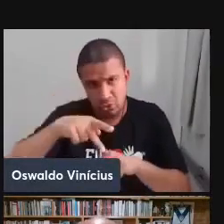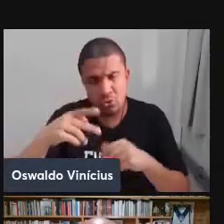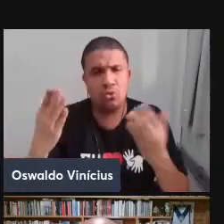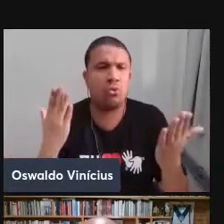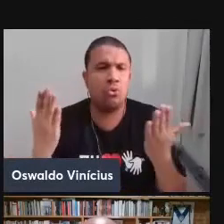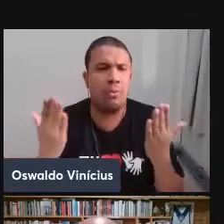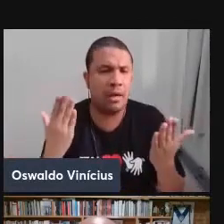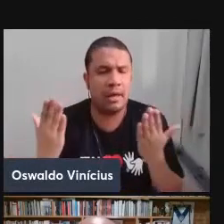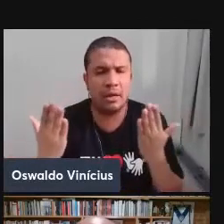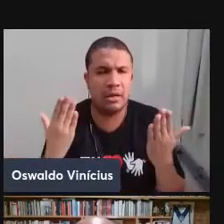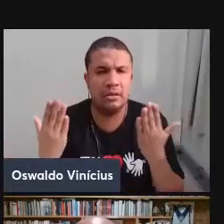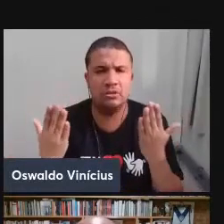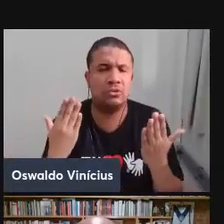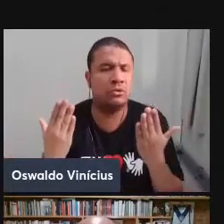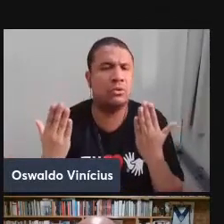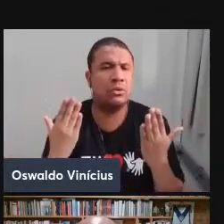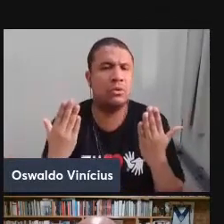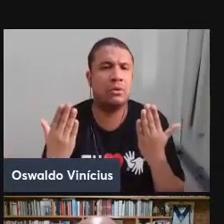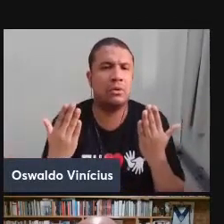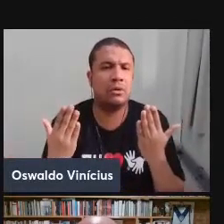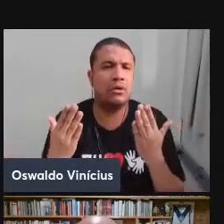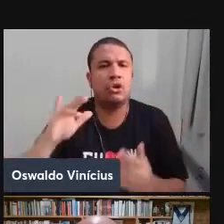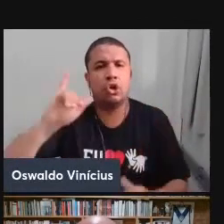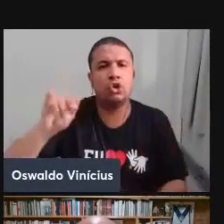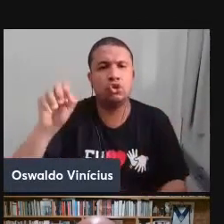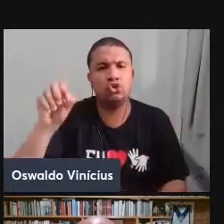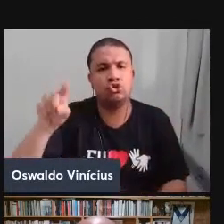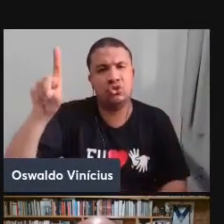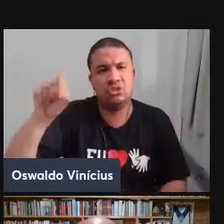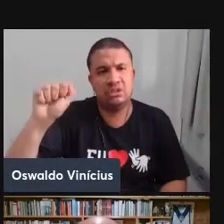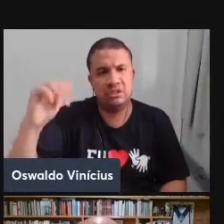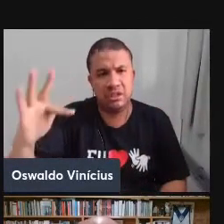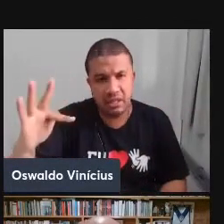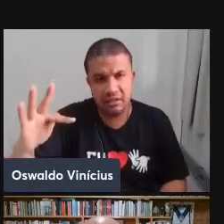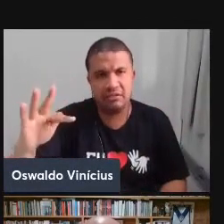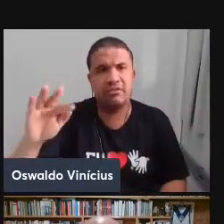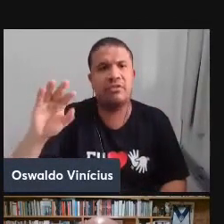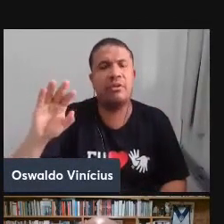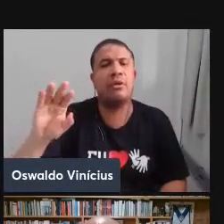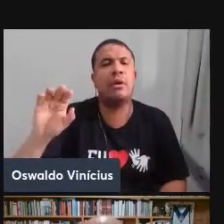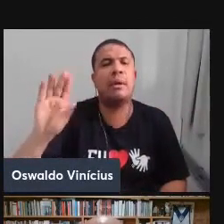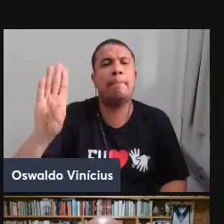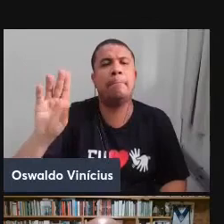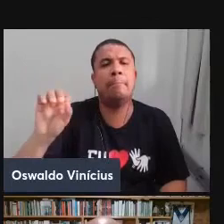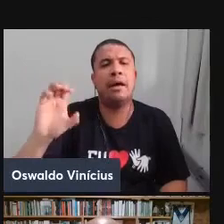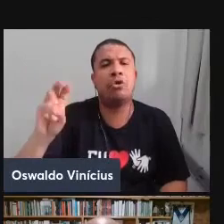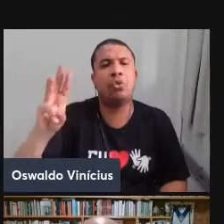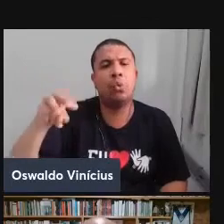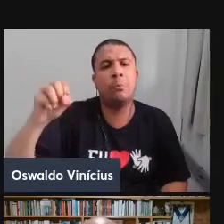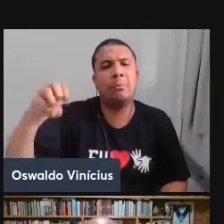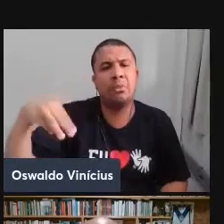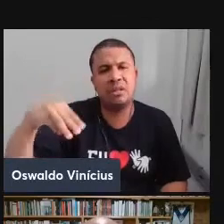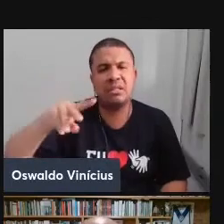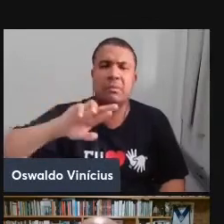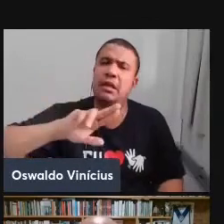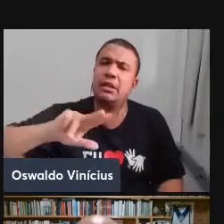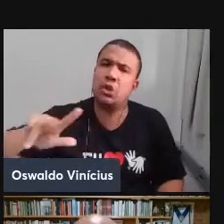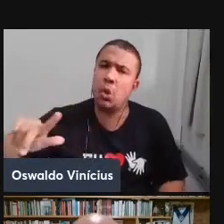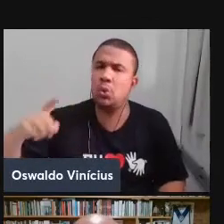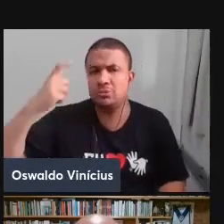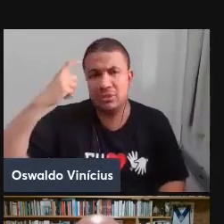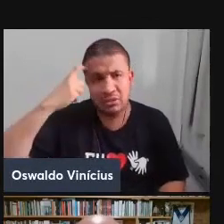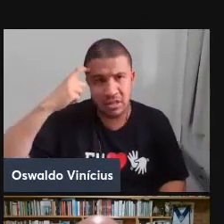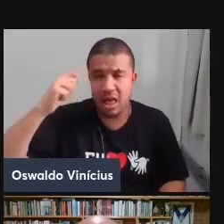Pierre-Joseph Proudhon, Michael Bakunin, por exemplo, dentre outros pensadores